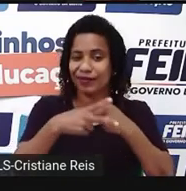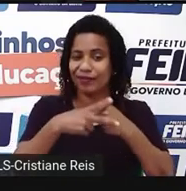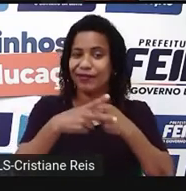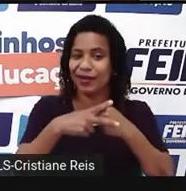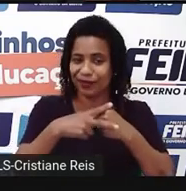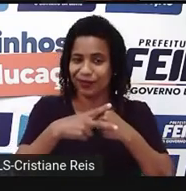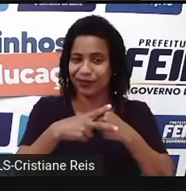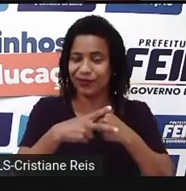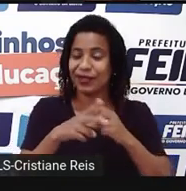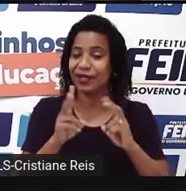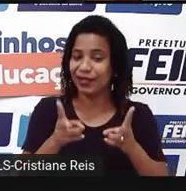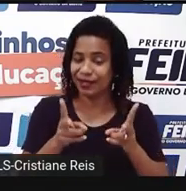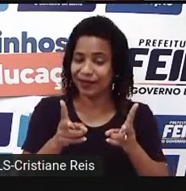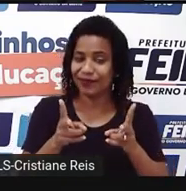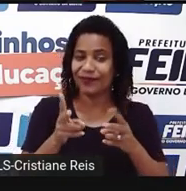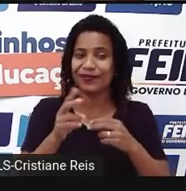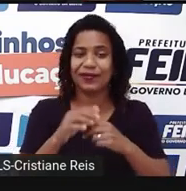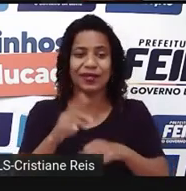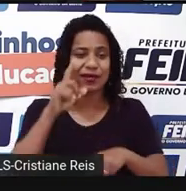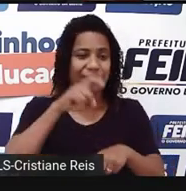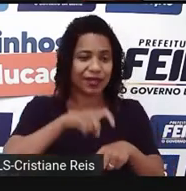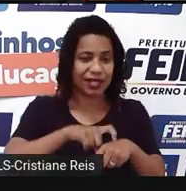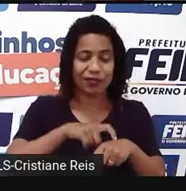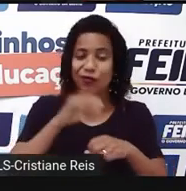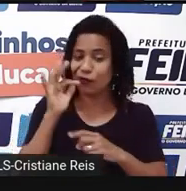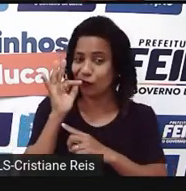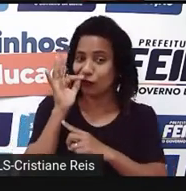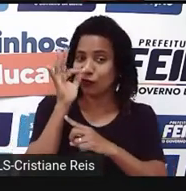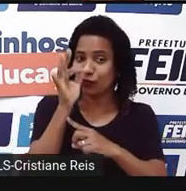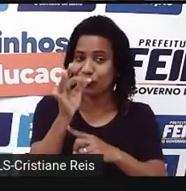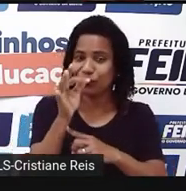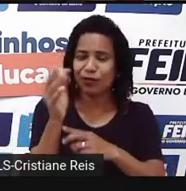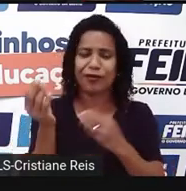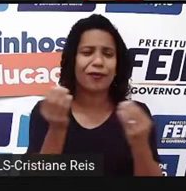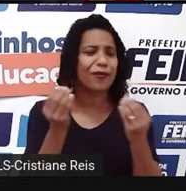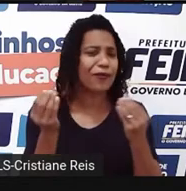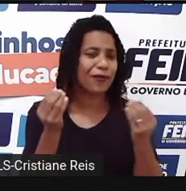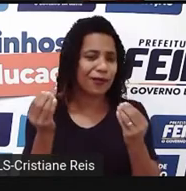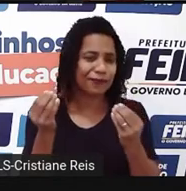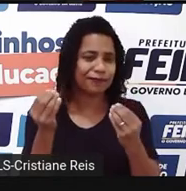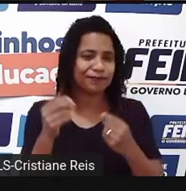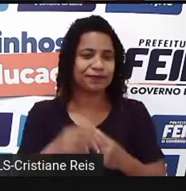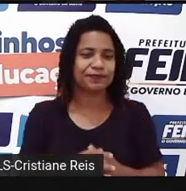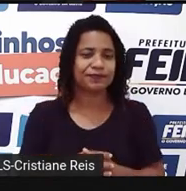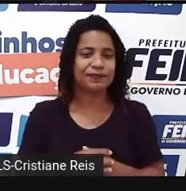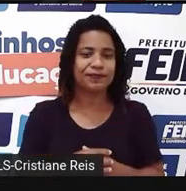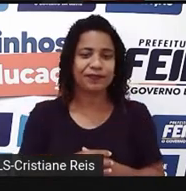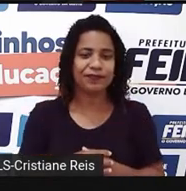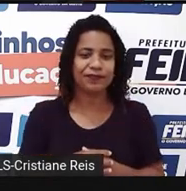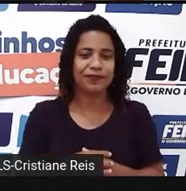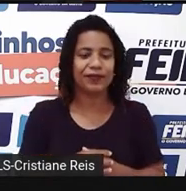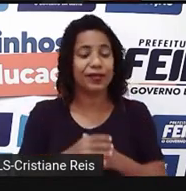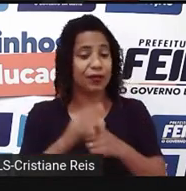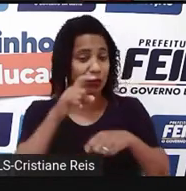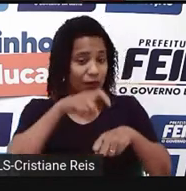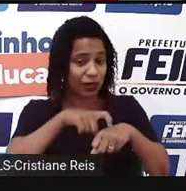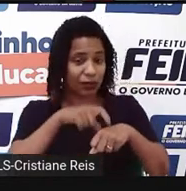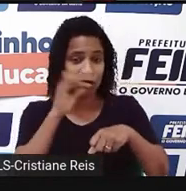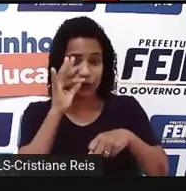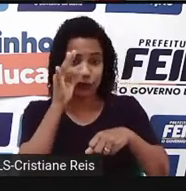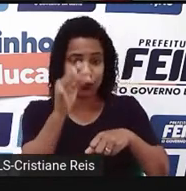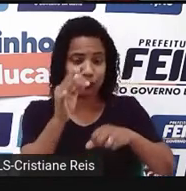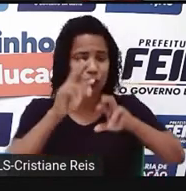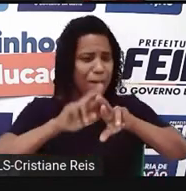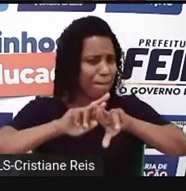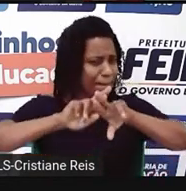future plans, né? Tempo futuro. Mas a gente pode fazer o tempo futuro de diferentes maneiras no